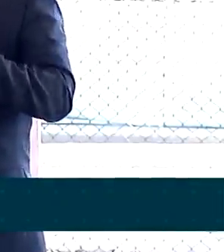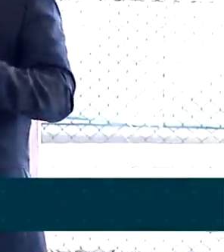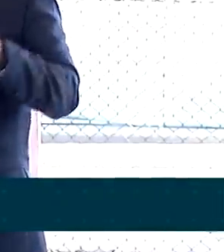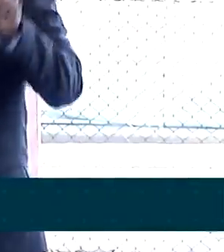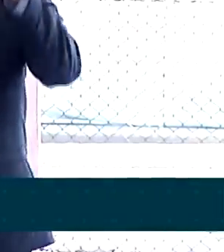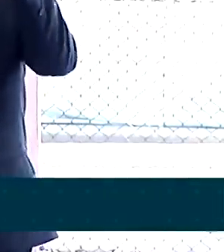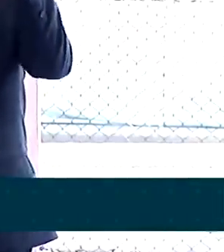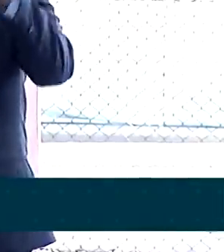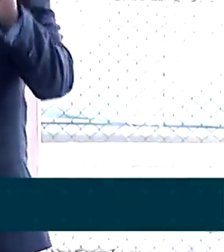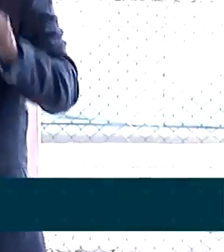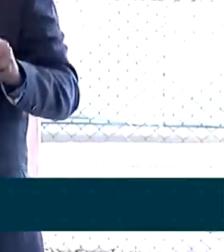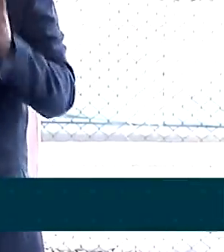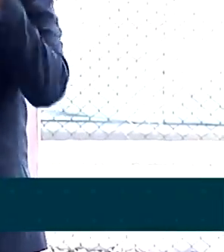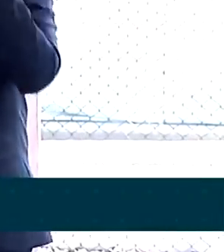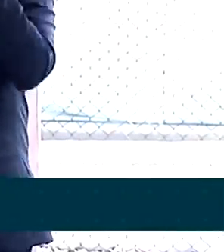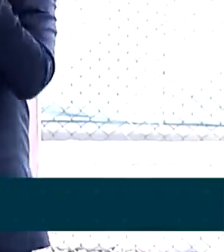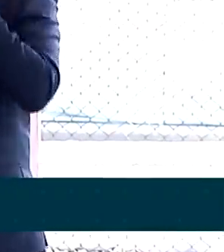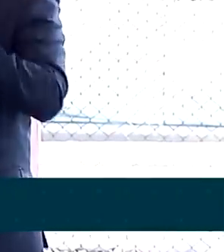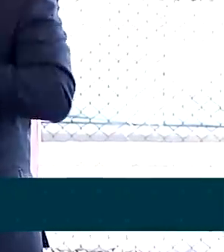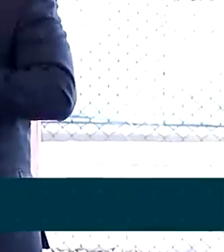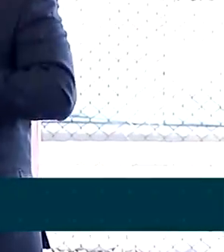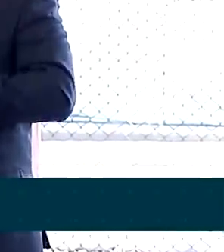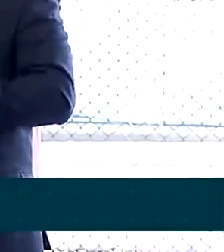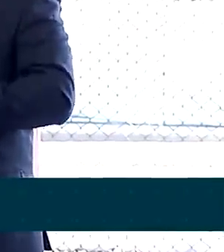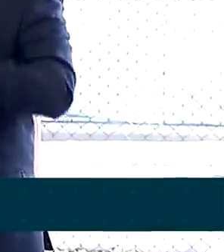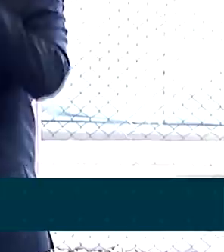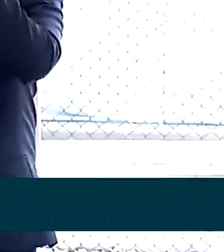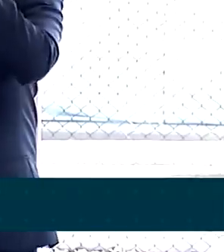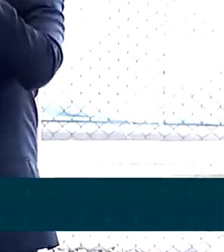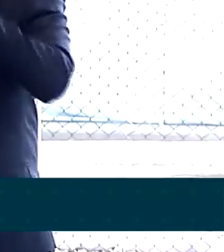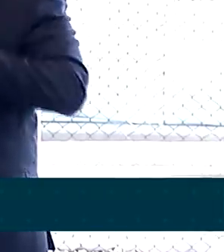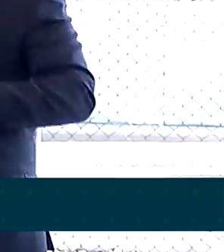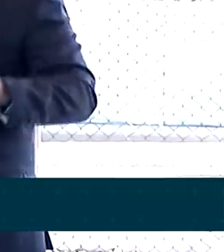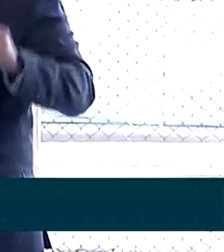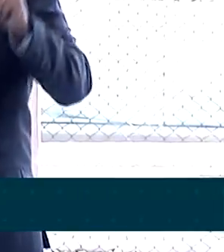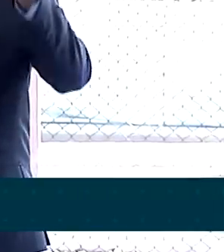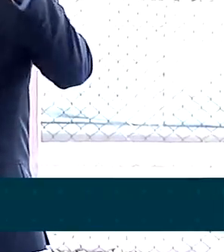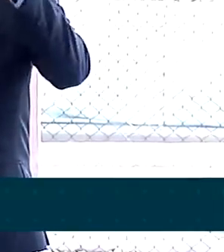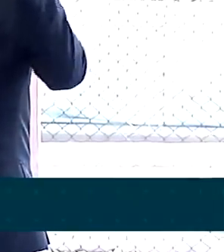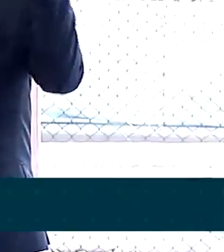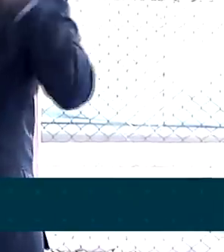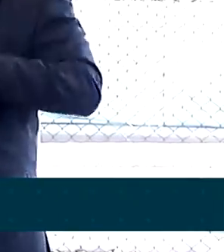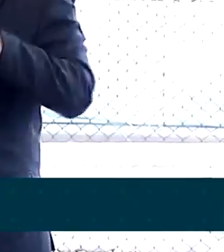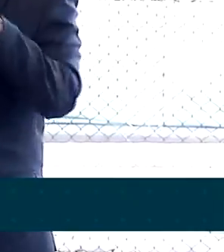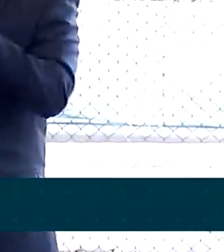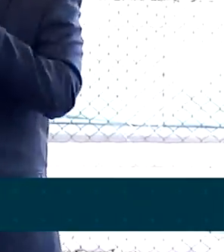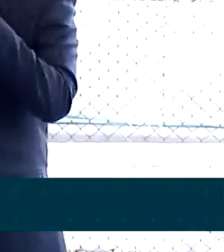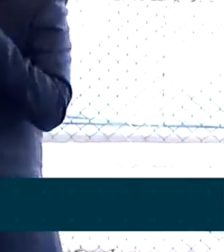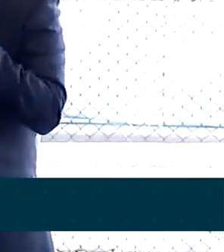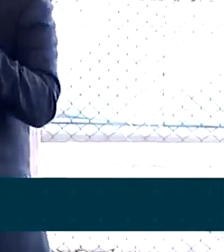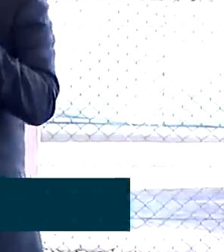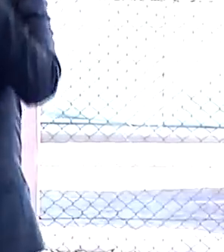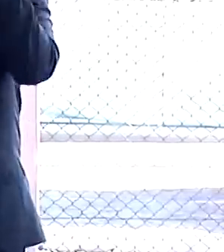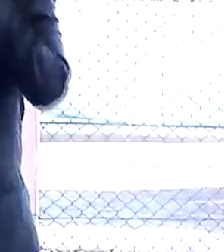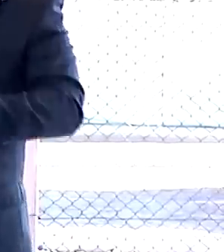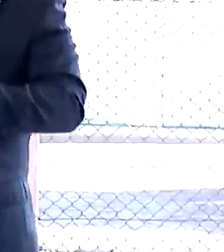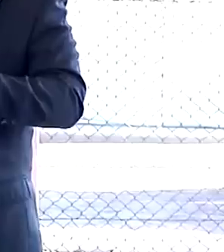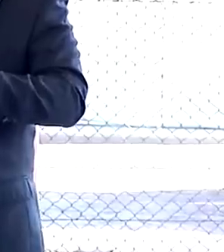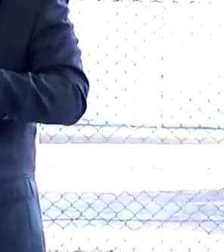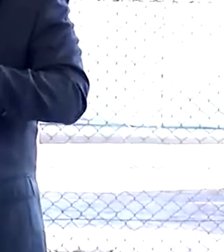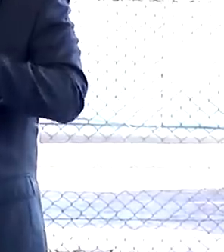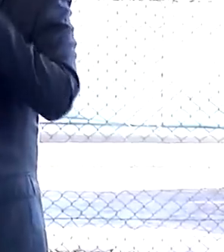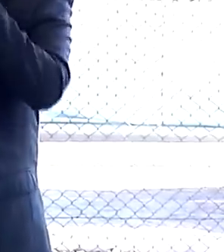e tranquilidade. Nos proporcionará um combate também, além de ilícitos,